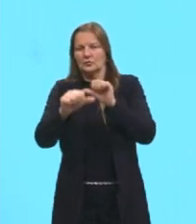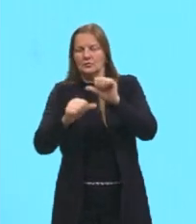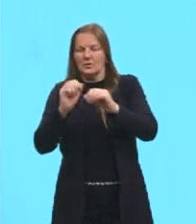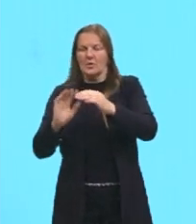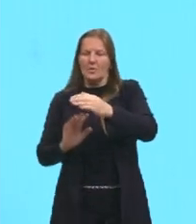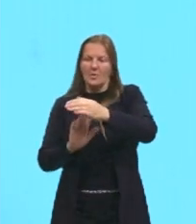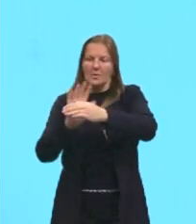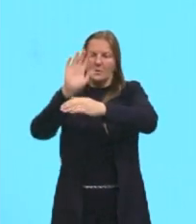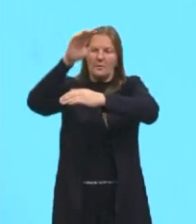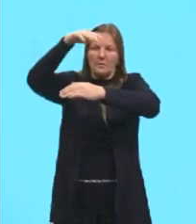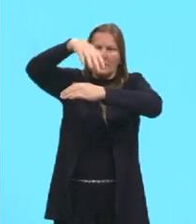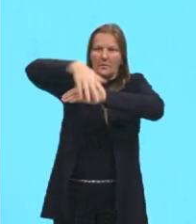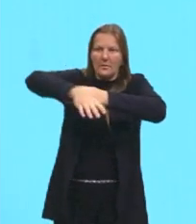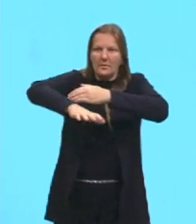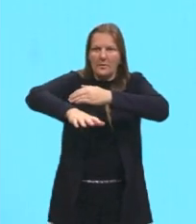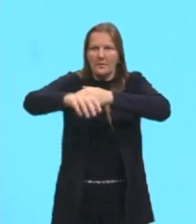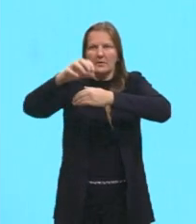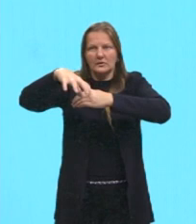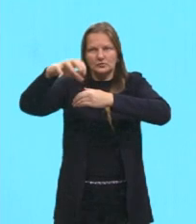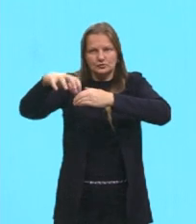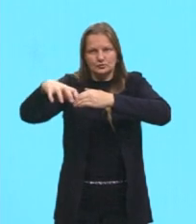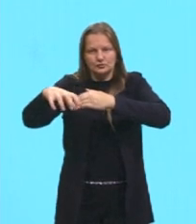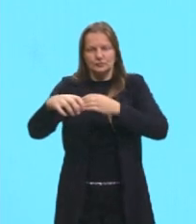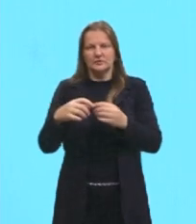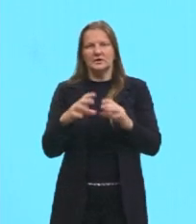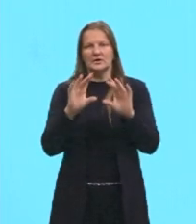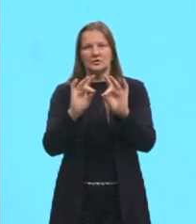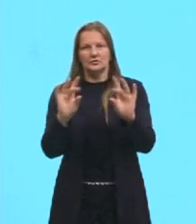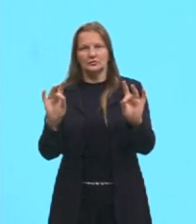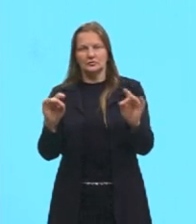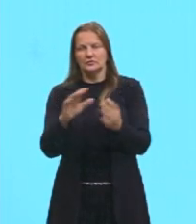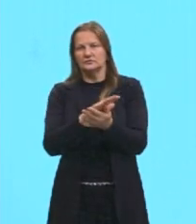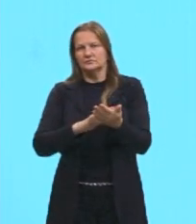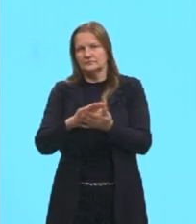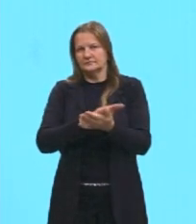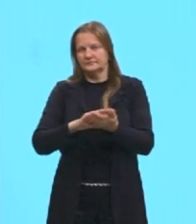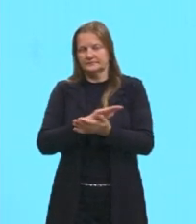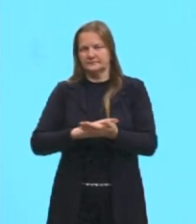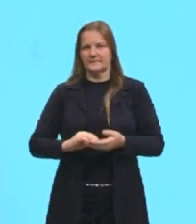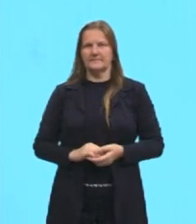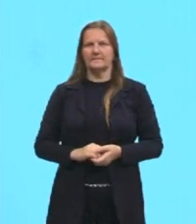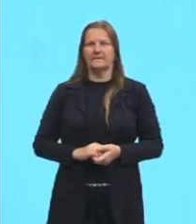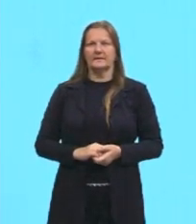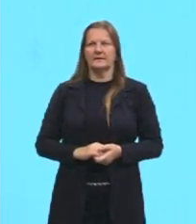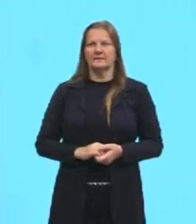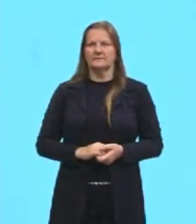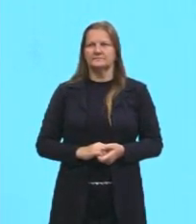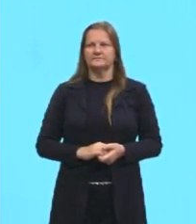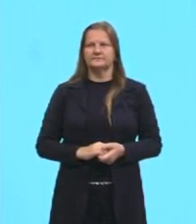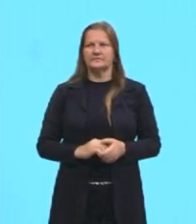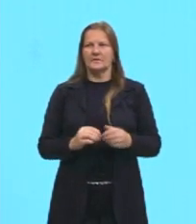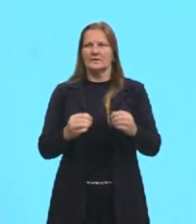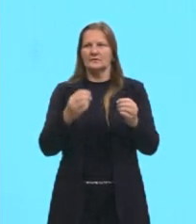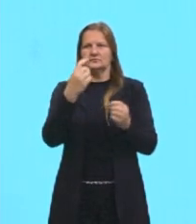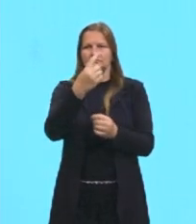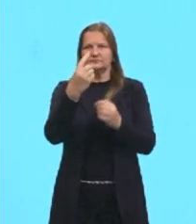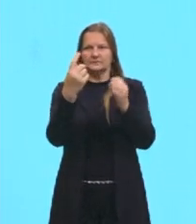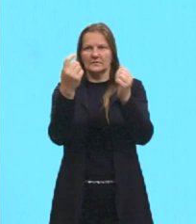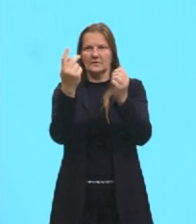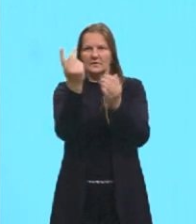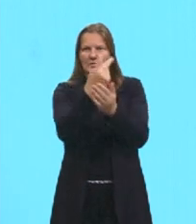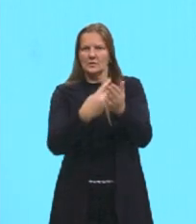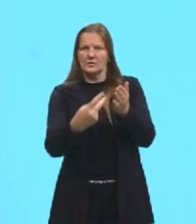aí essa barreira, já tá sem umidade, não vai ter chuva, e essa chuva orográfica, essa formação orográfica,